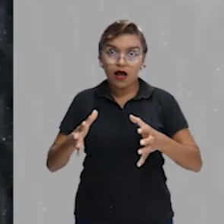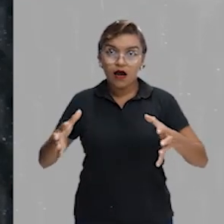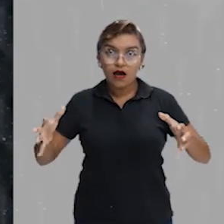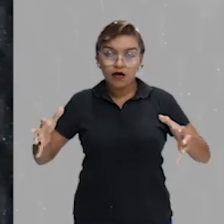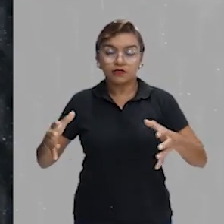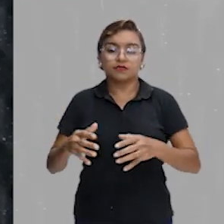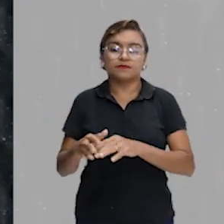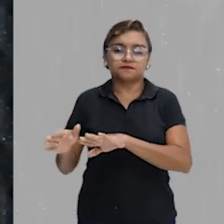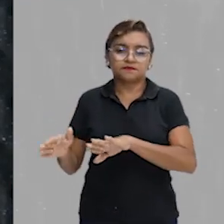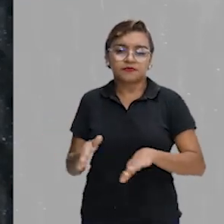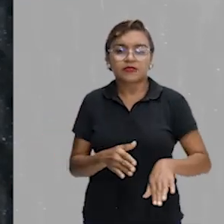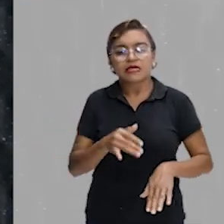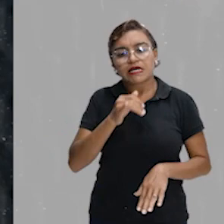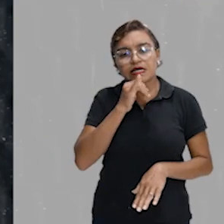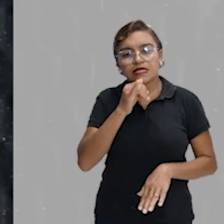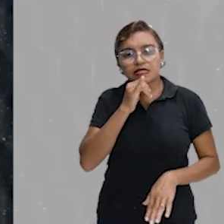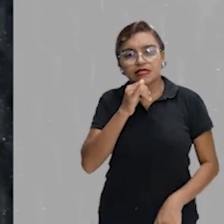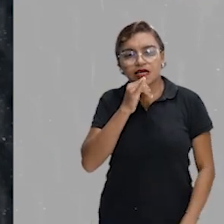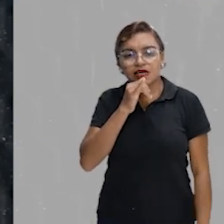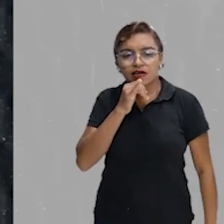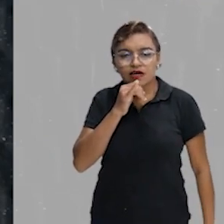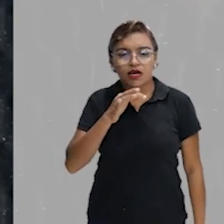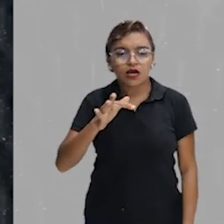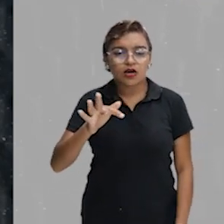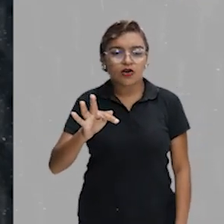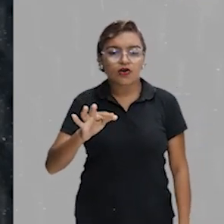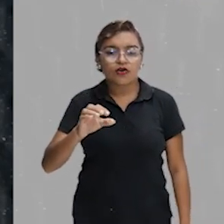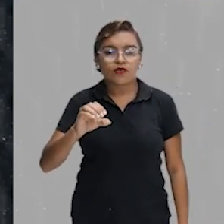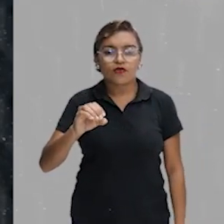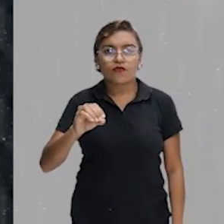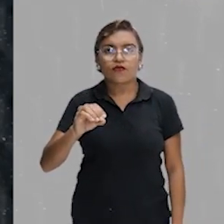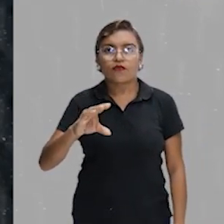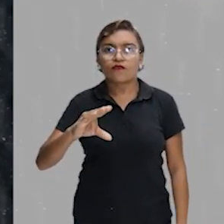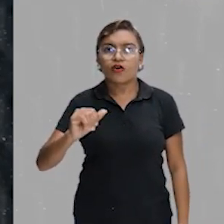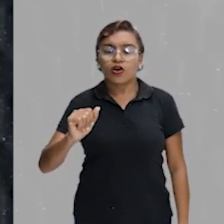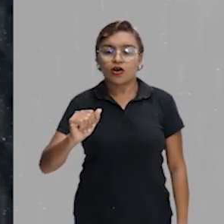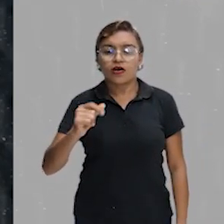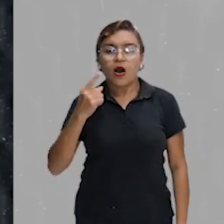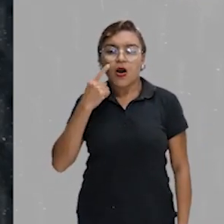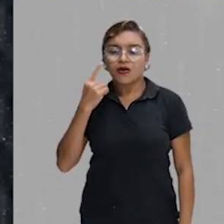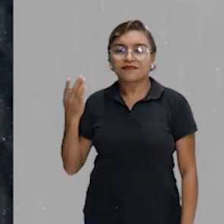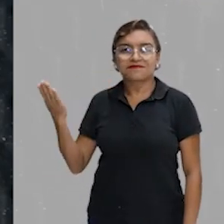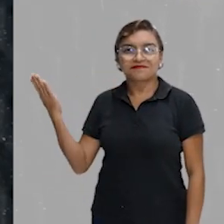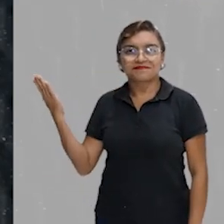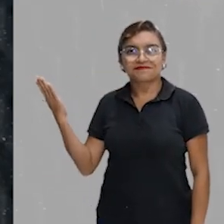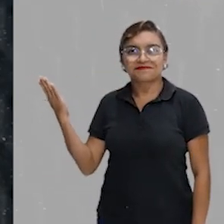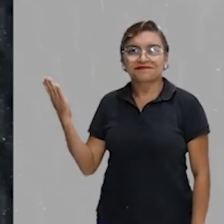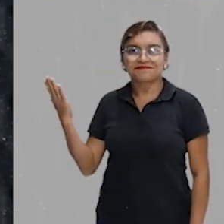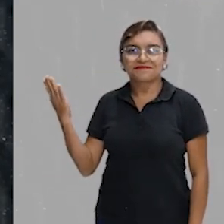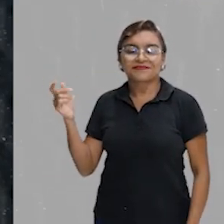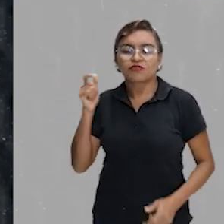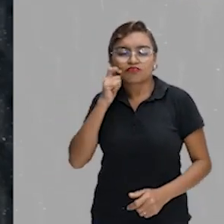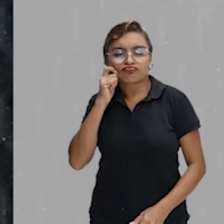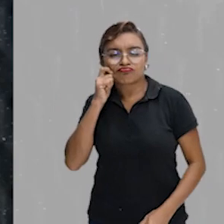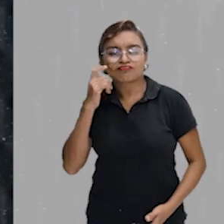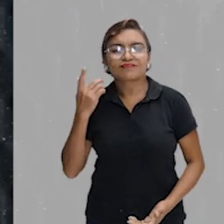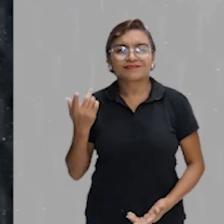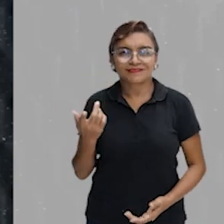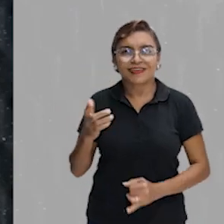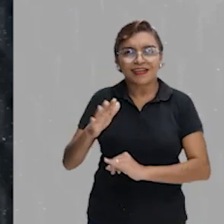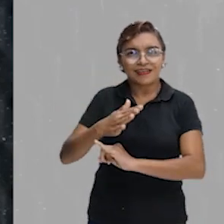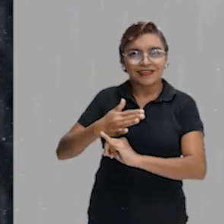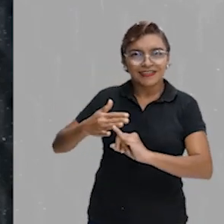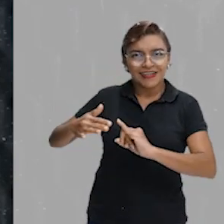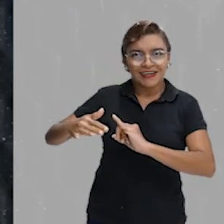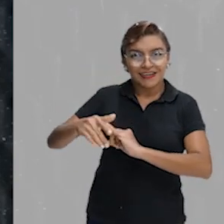foca. Olha só, já pensou vocês estarem em uma praia e de repente deparar com uma coisinha fofa dessa? Pois é, nas ilhas de